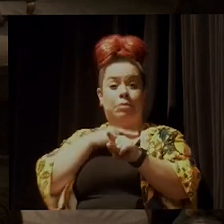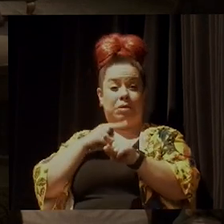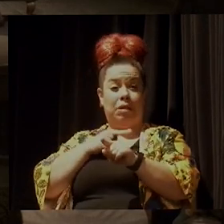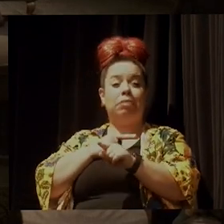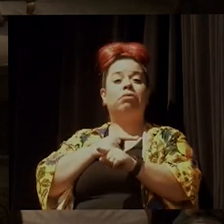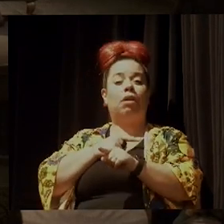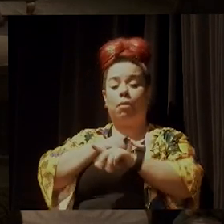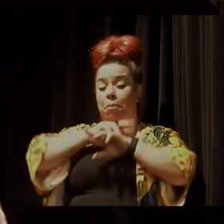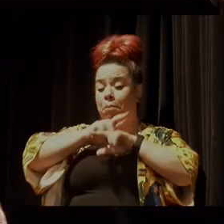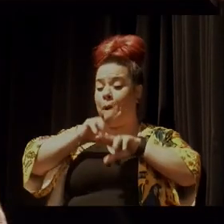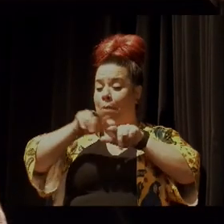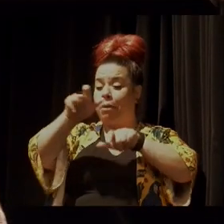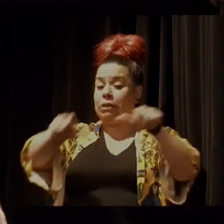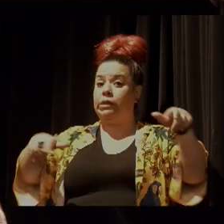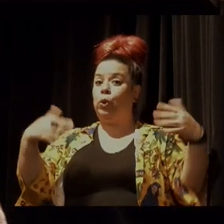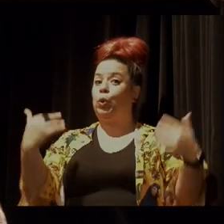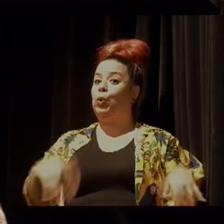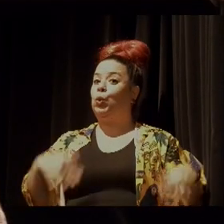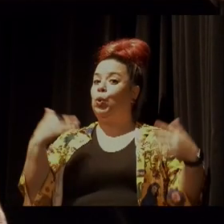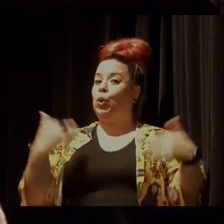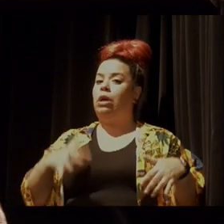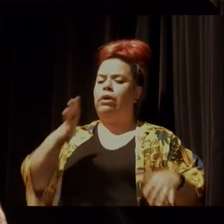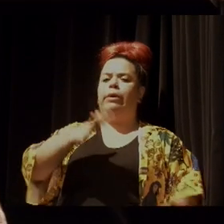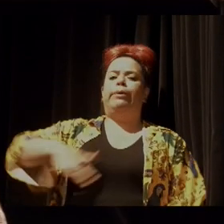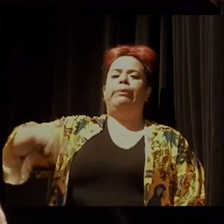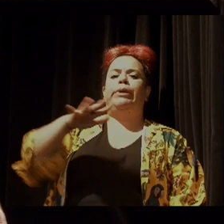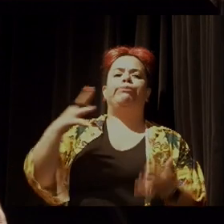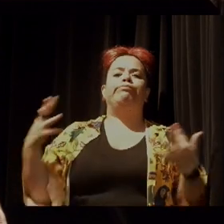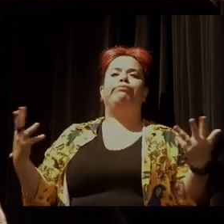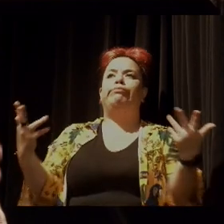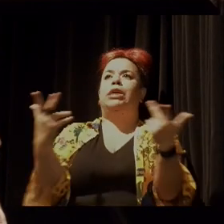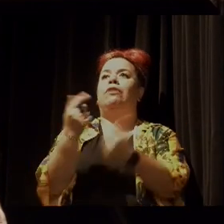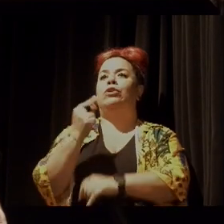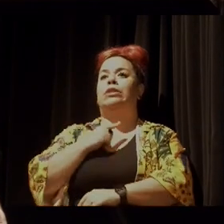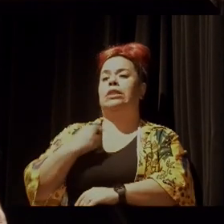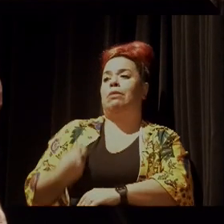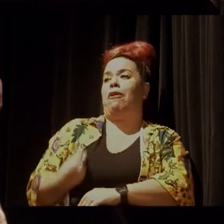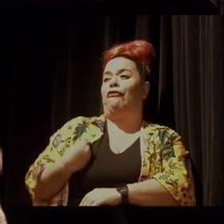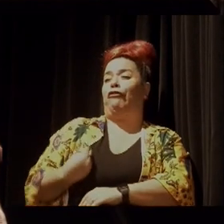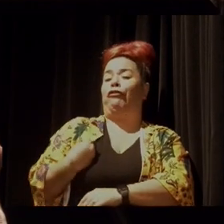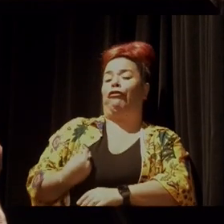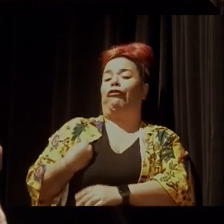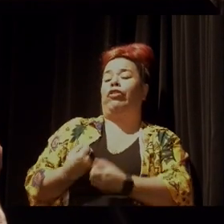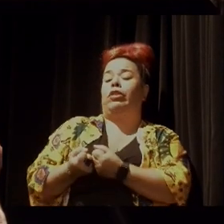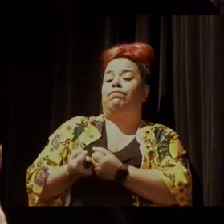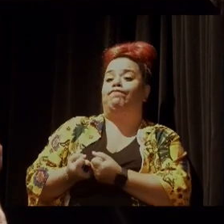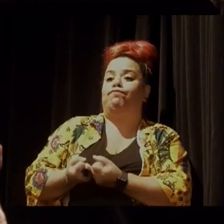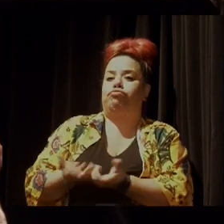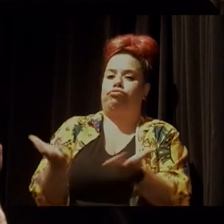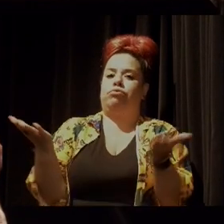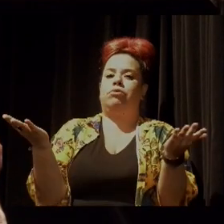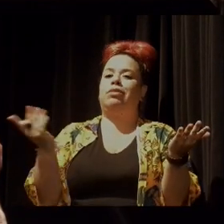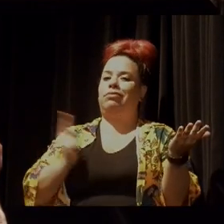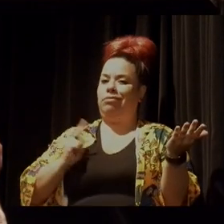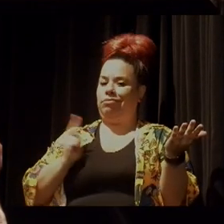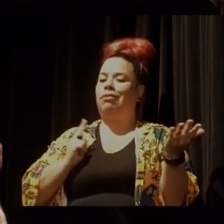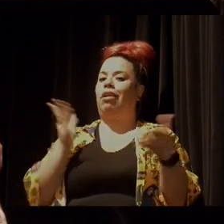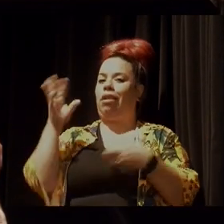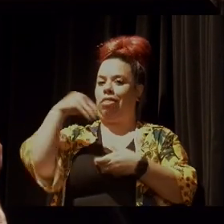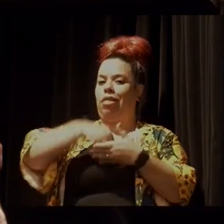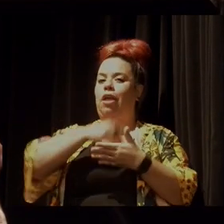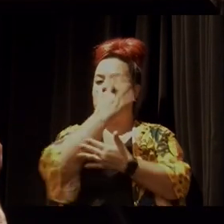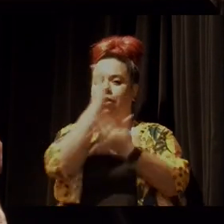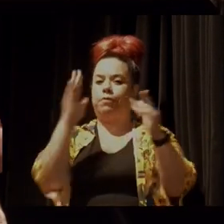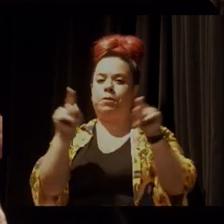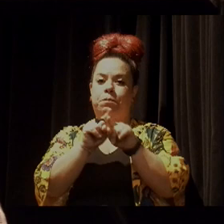tem tanta gente, é um ambiente incrível, é vida, é muita vida dentro dessa floresta, de pessoas que